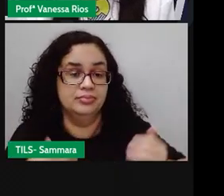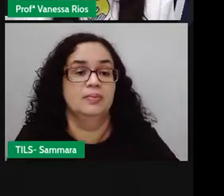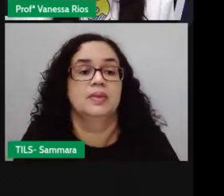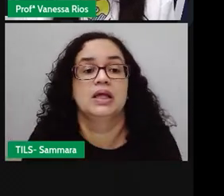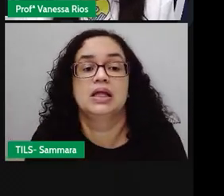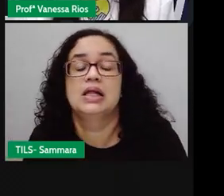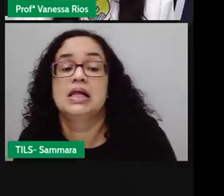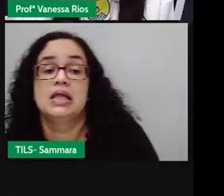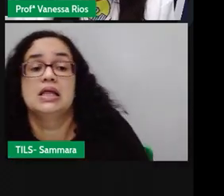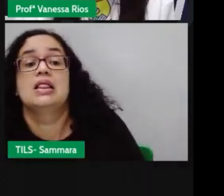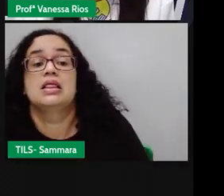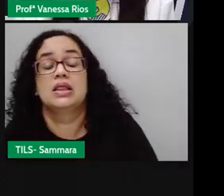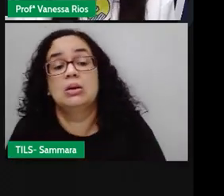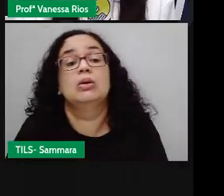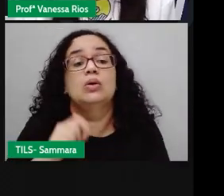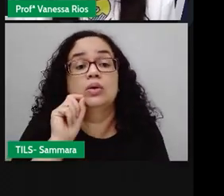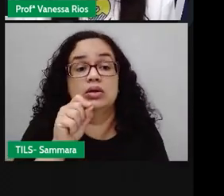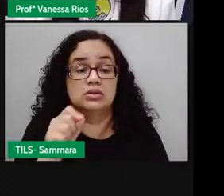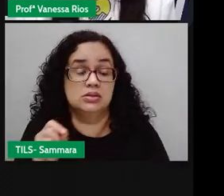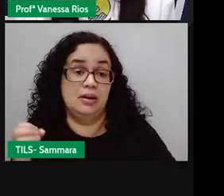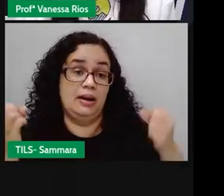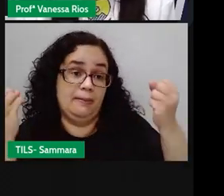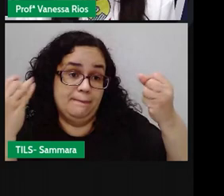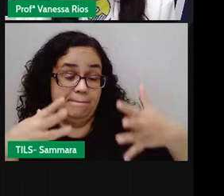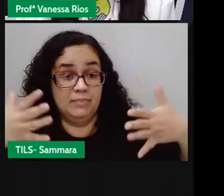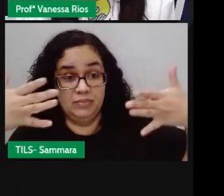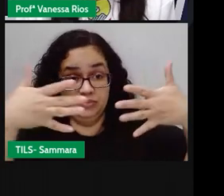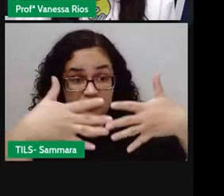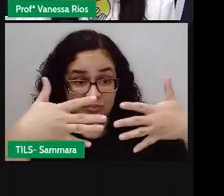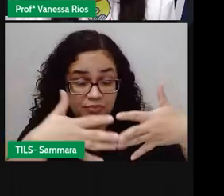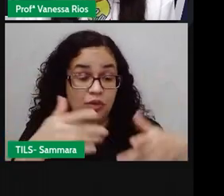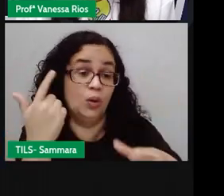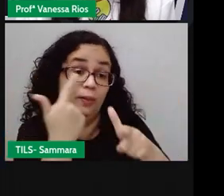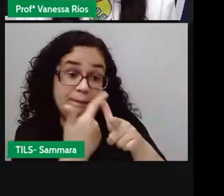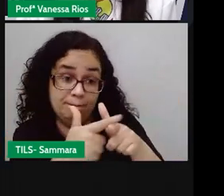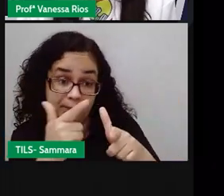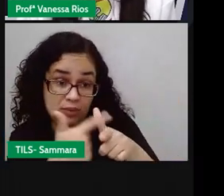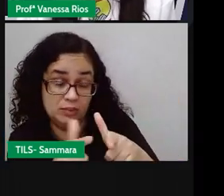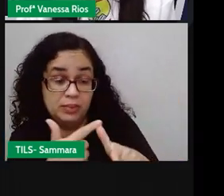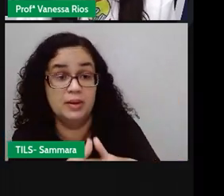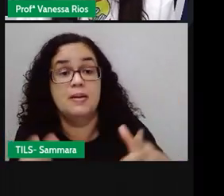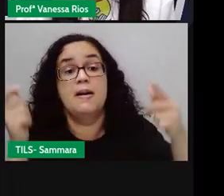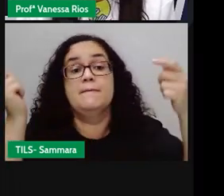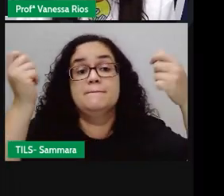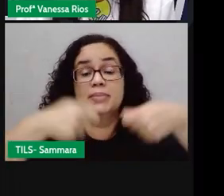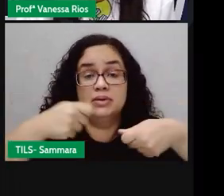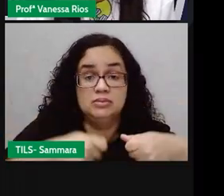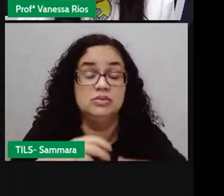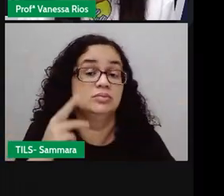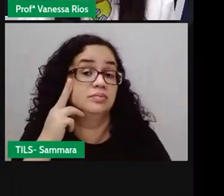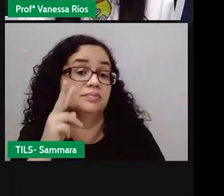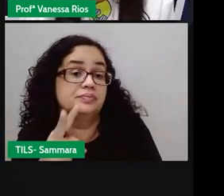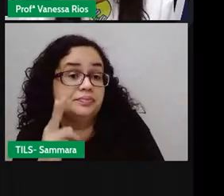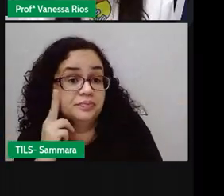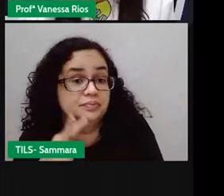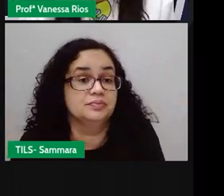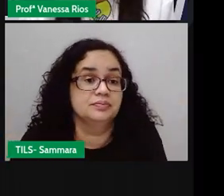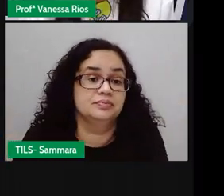Tem também o conflito, que está relacionado aí ao problema, ou algo que precisa ser resolvido.